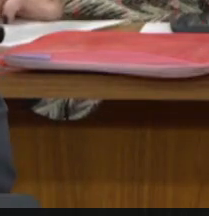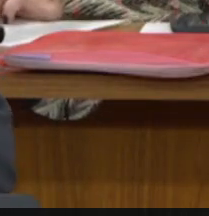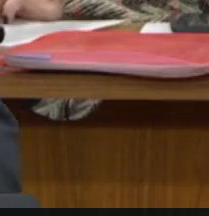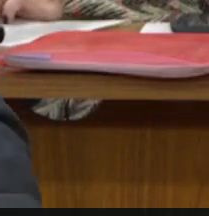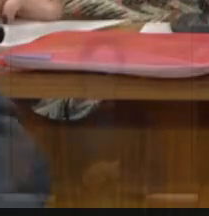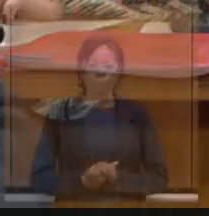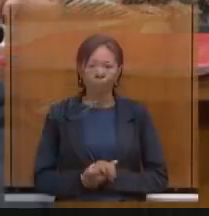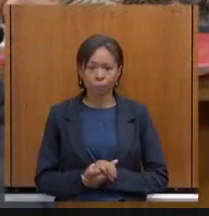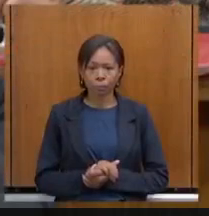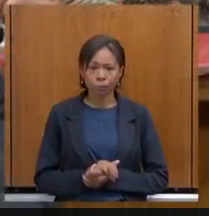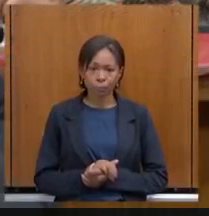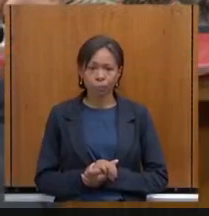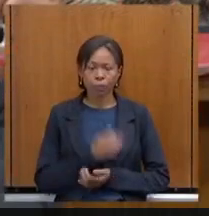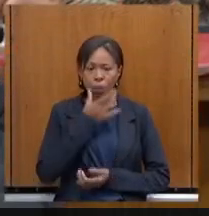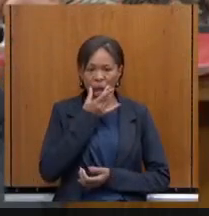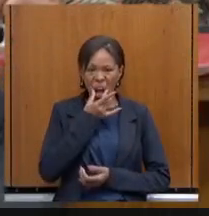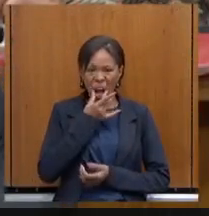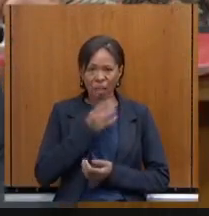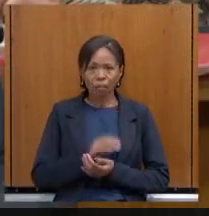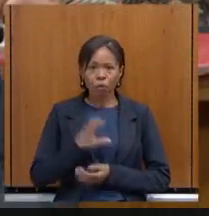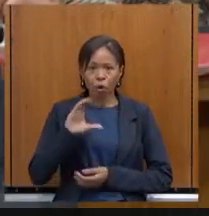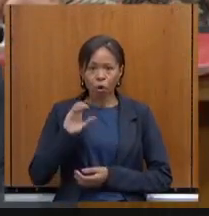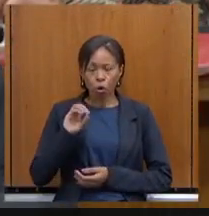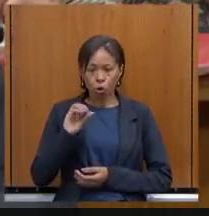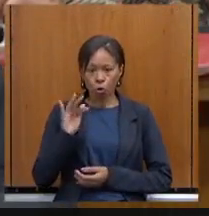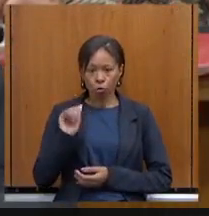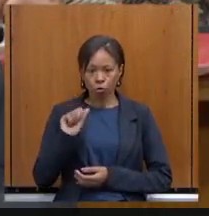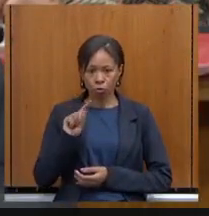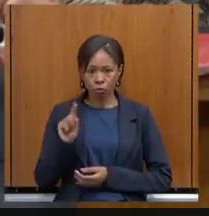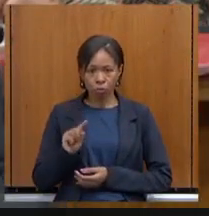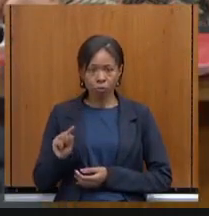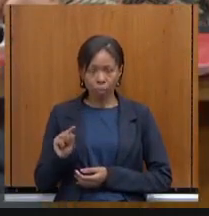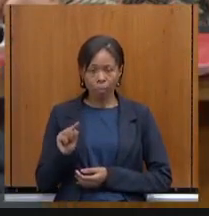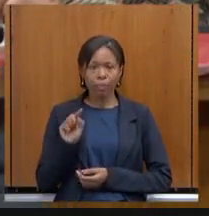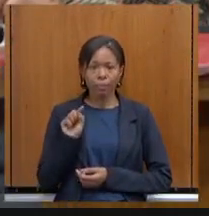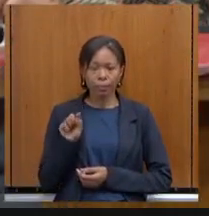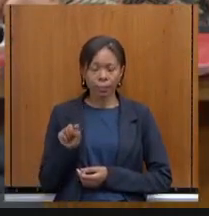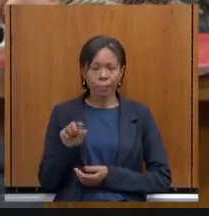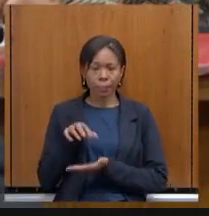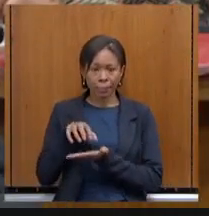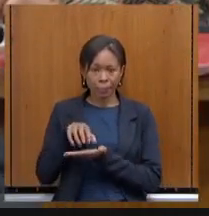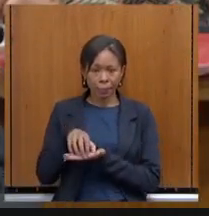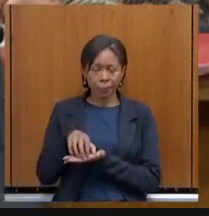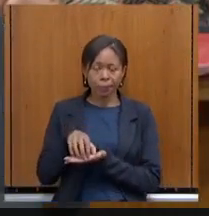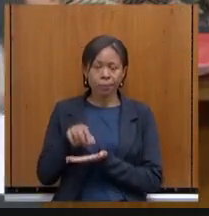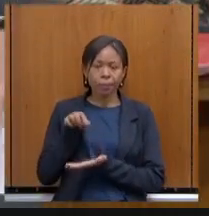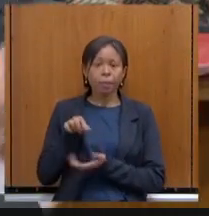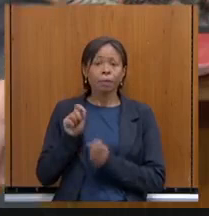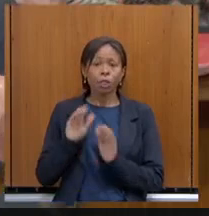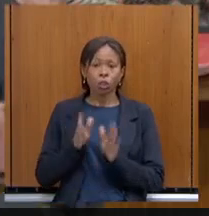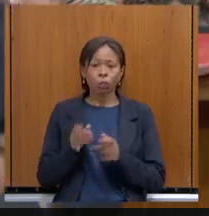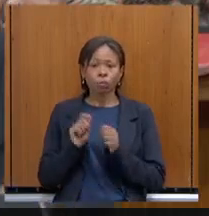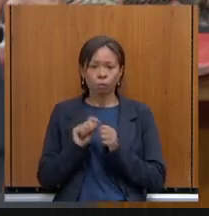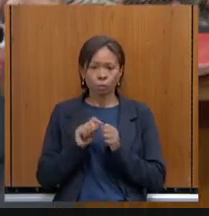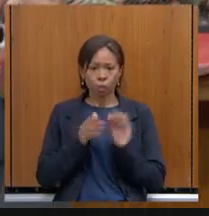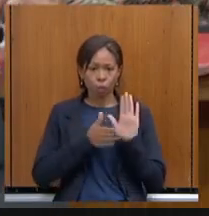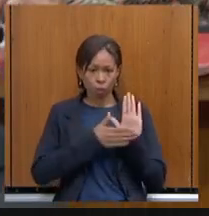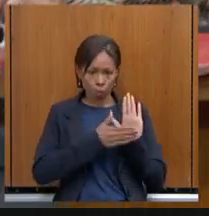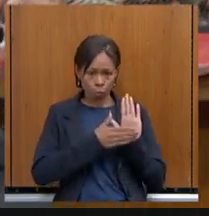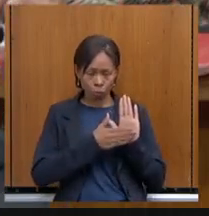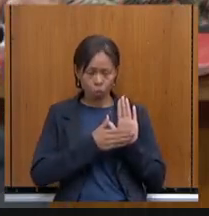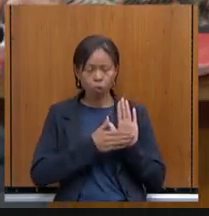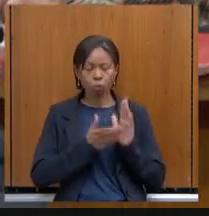o CONFAES, e como nós temos também assento no CONFAES, o CONFAES fez uma proposta de reforma tributária,